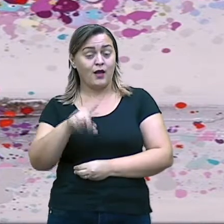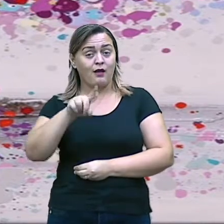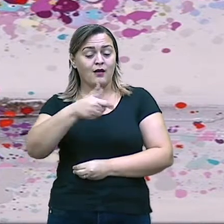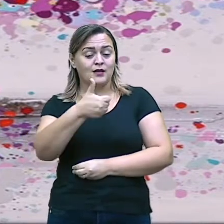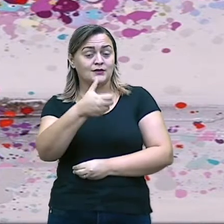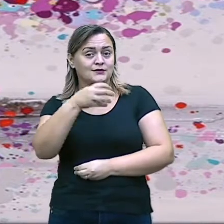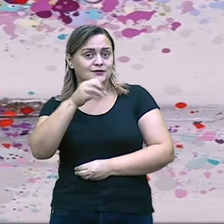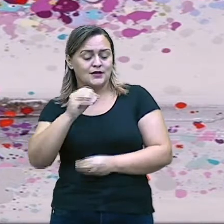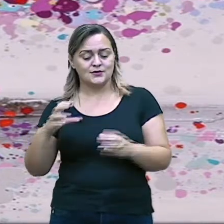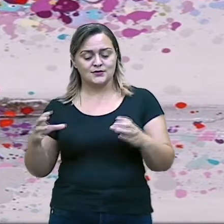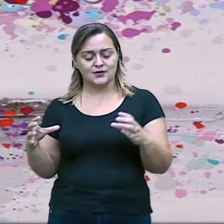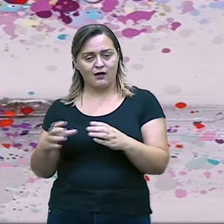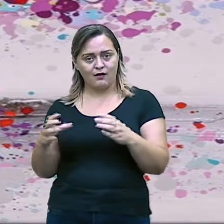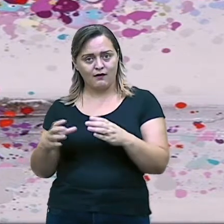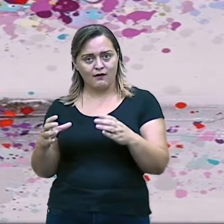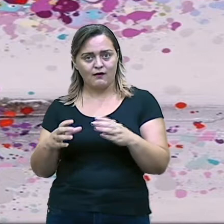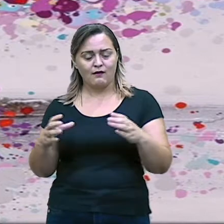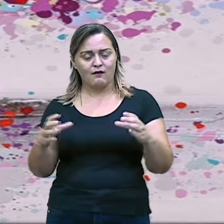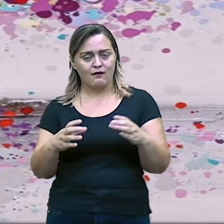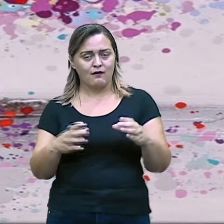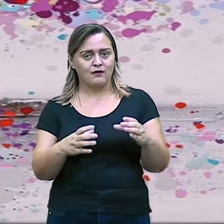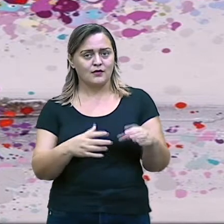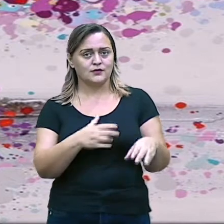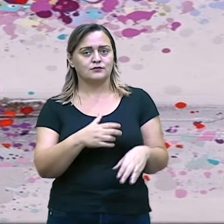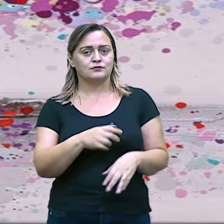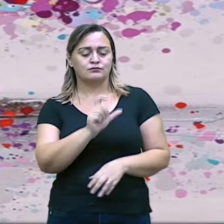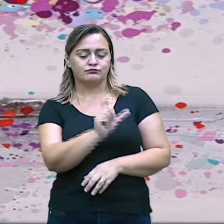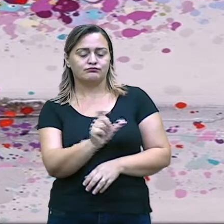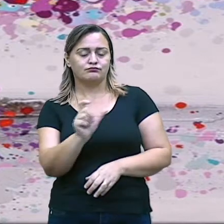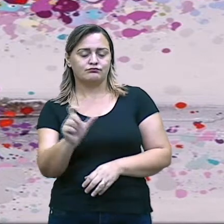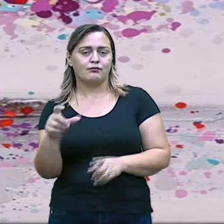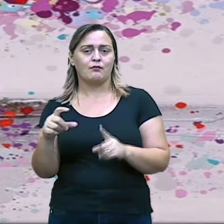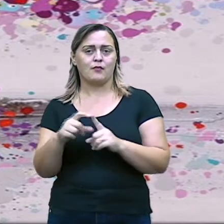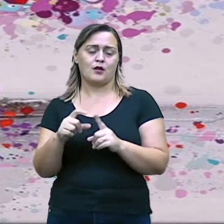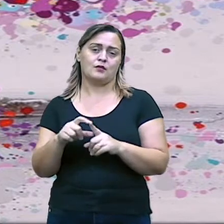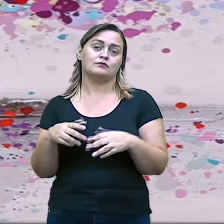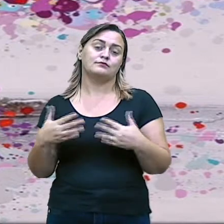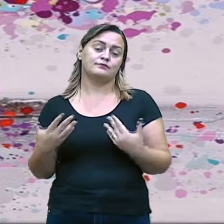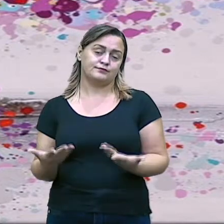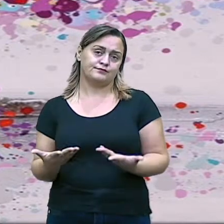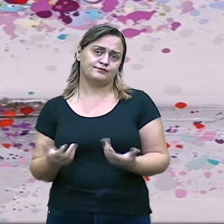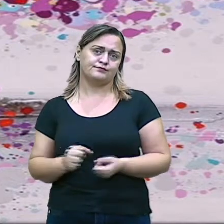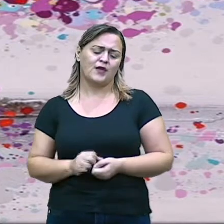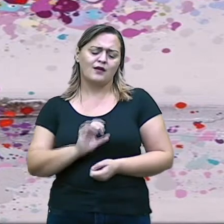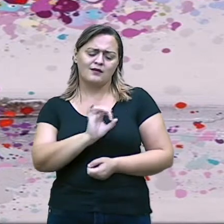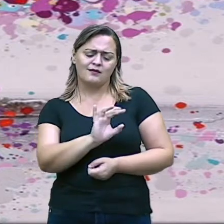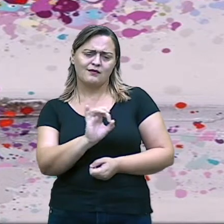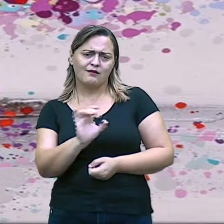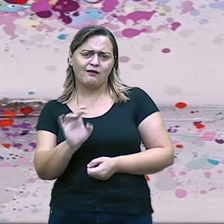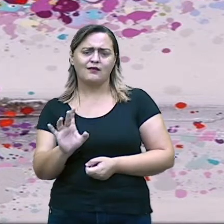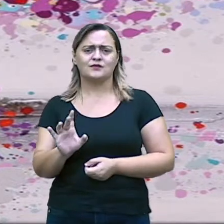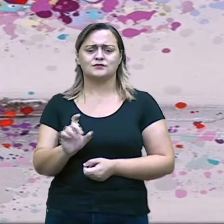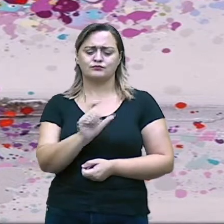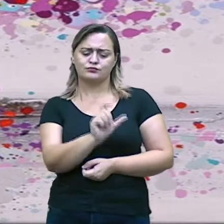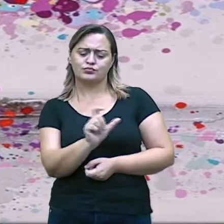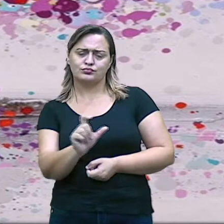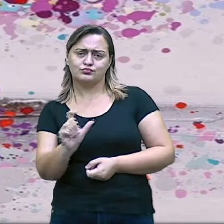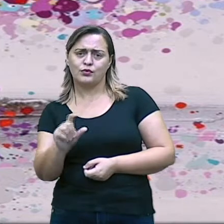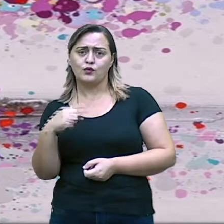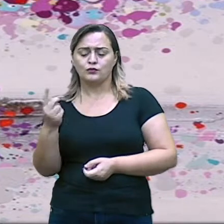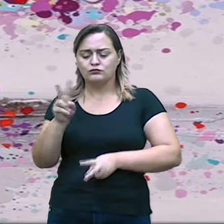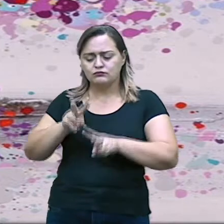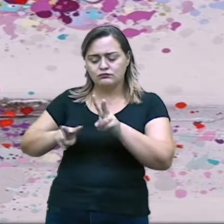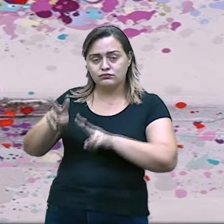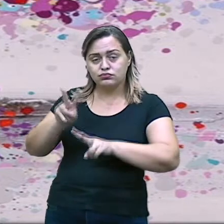Portanto, cada palavra será analisada como se fosse única. Nesse momento, não há interesse aí na